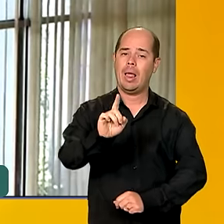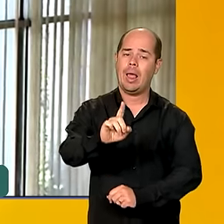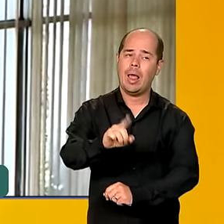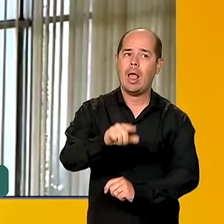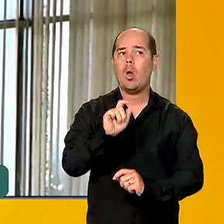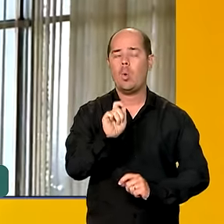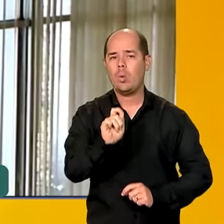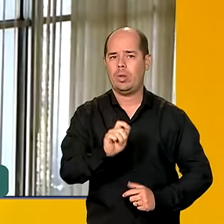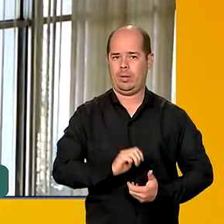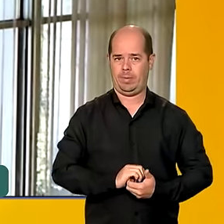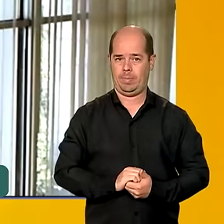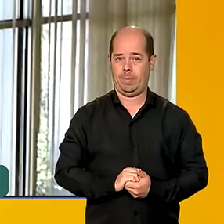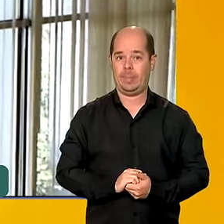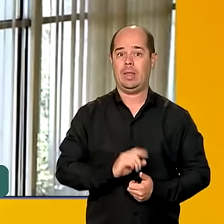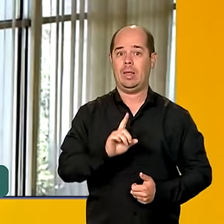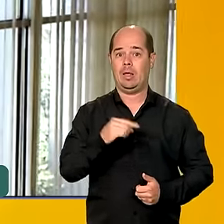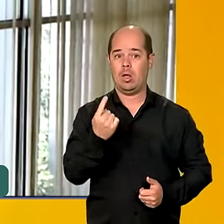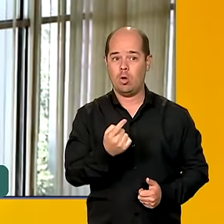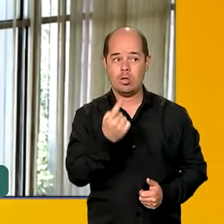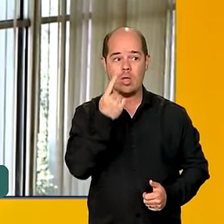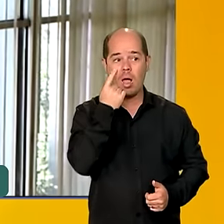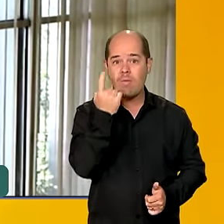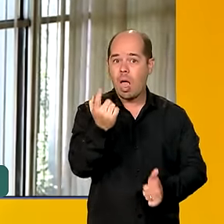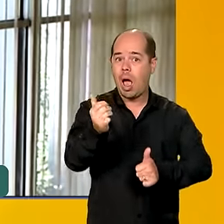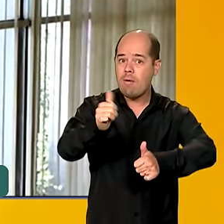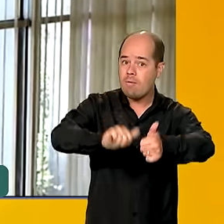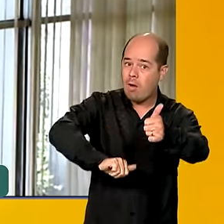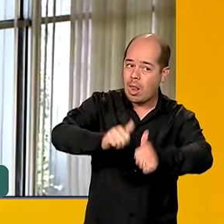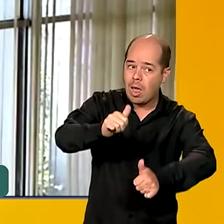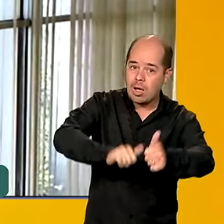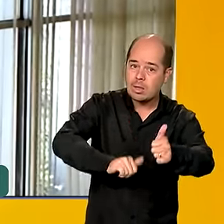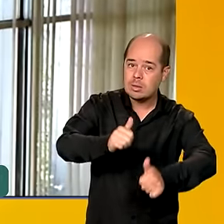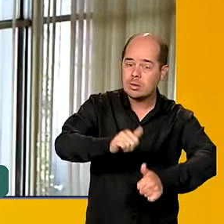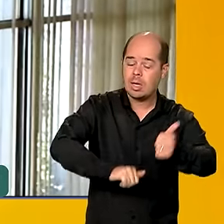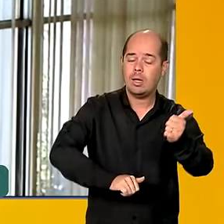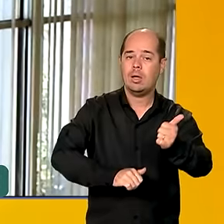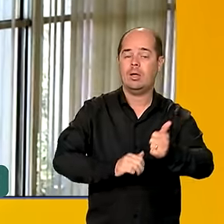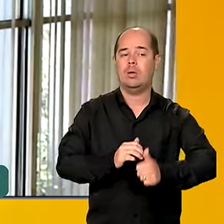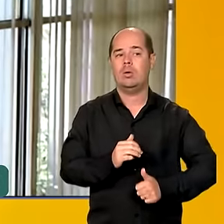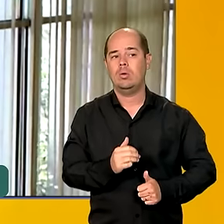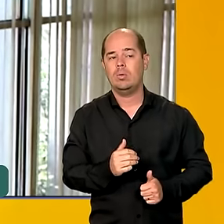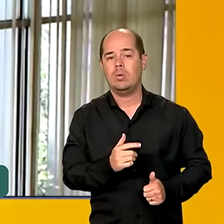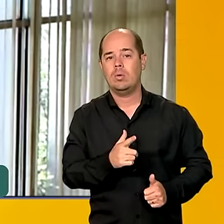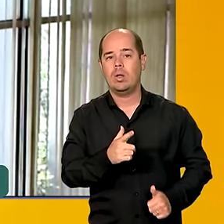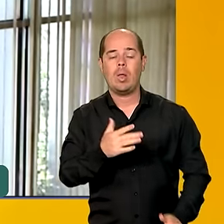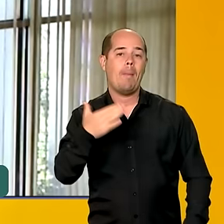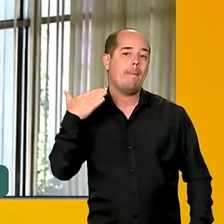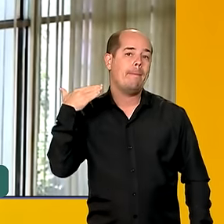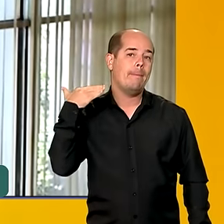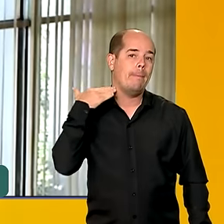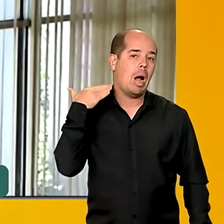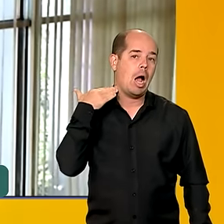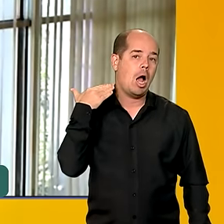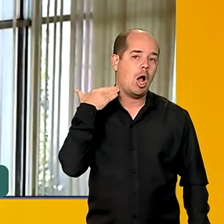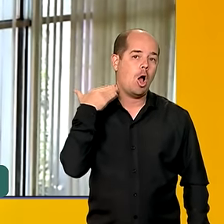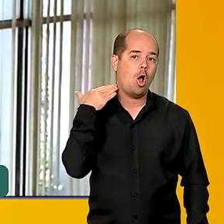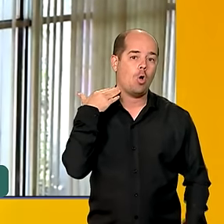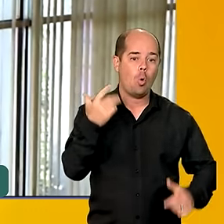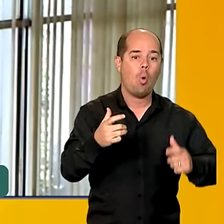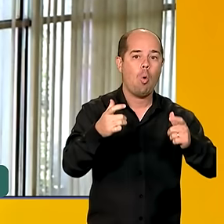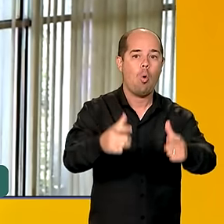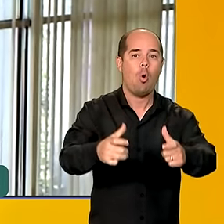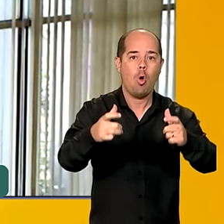FEBRABAN é que a possa ter um diagnóstico de agências bancárias que foram afetadas no Rio Grande do Sul,